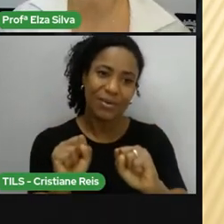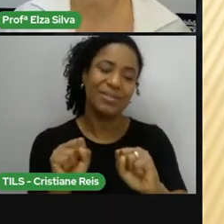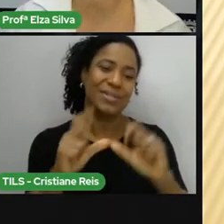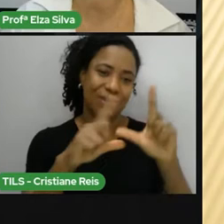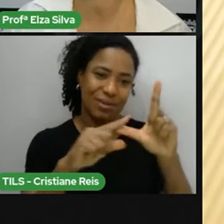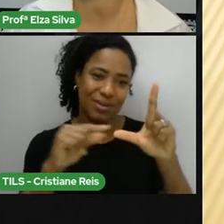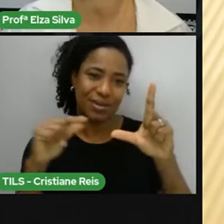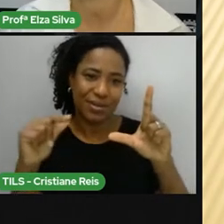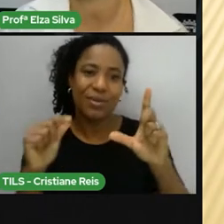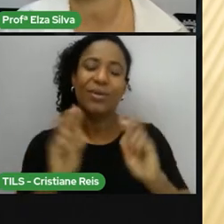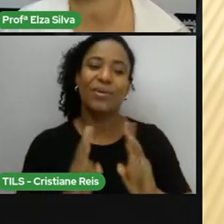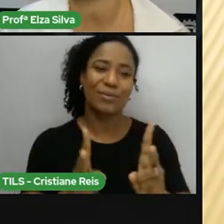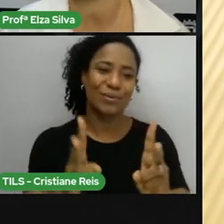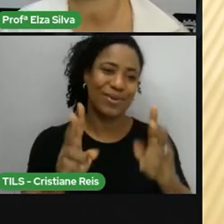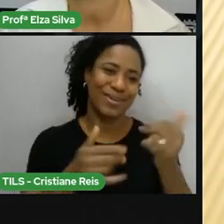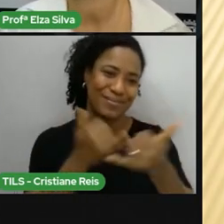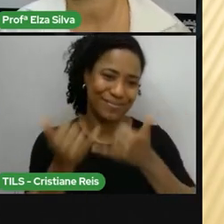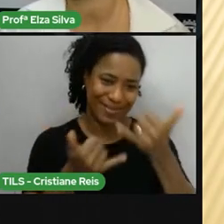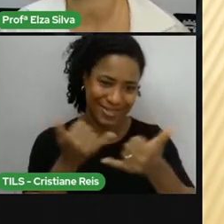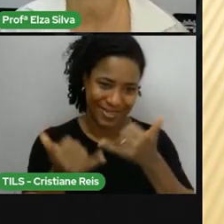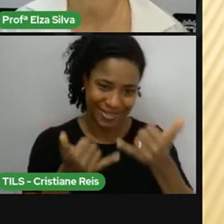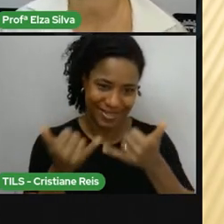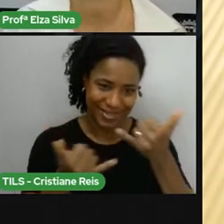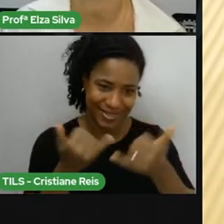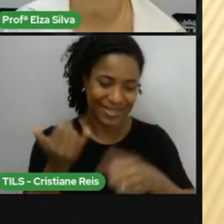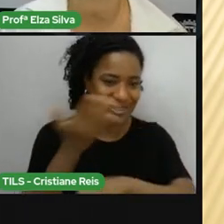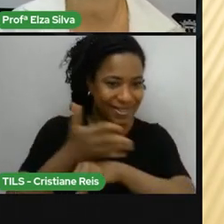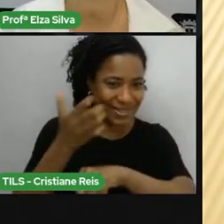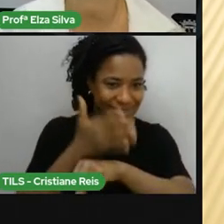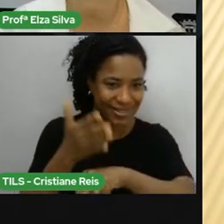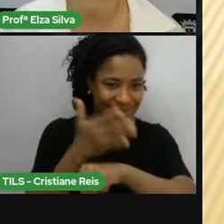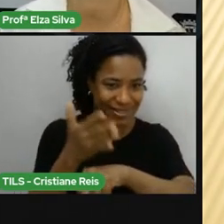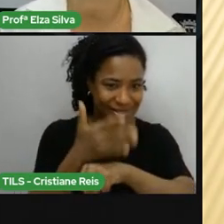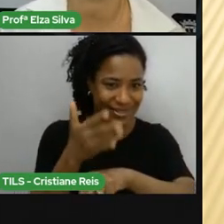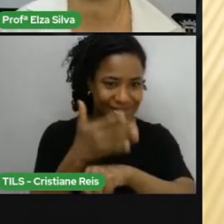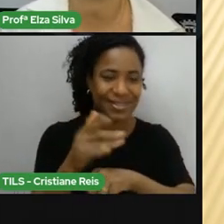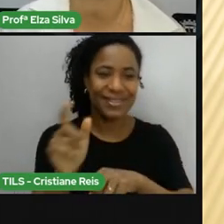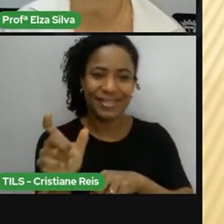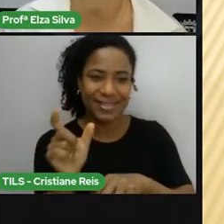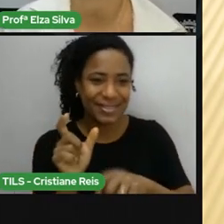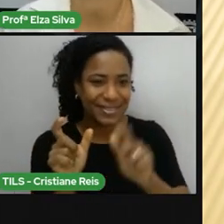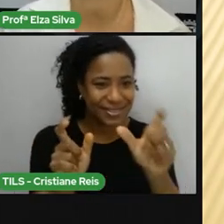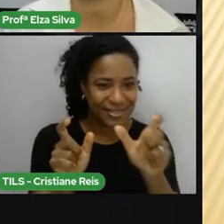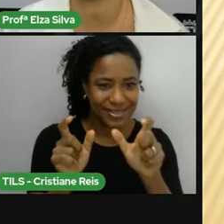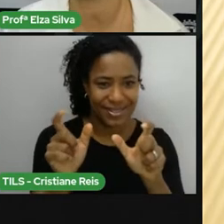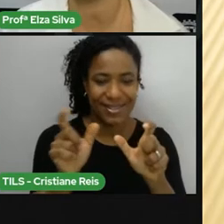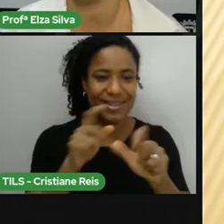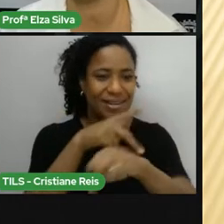E continuar A brincadeira Praticando O vocabulário De alguns países Que falam inglês